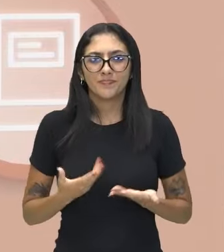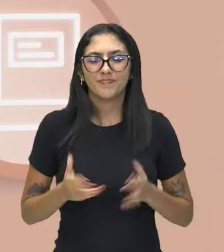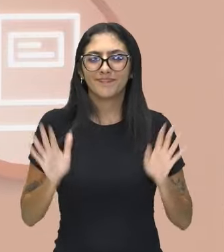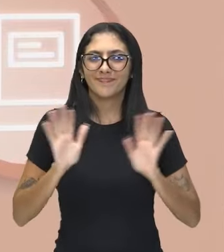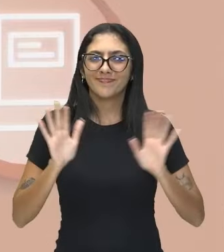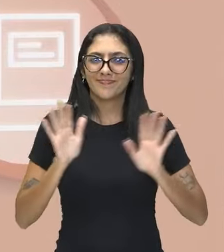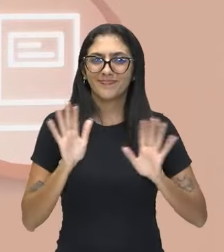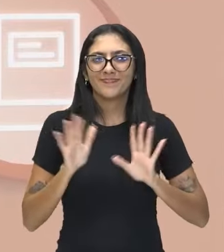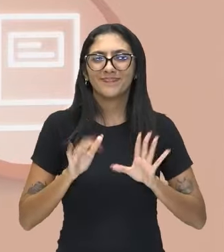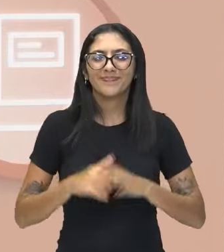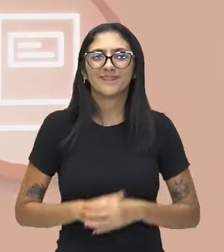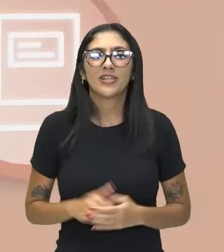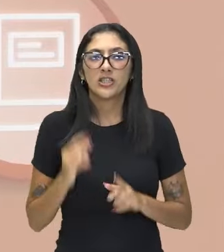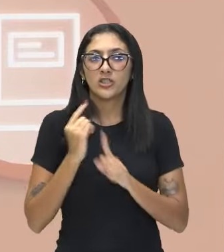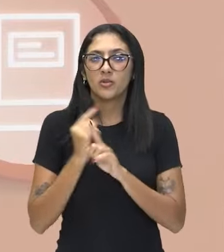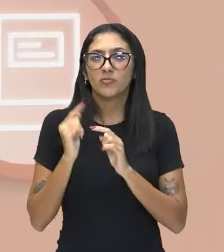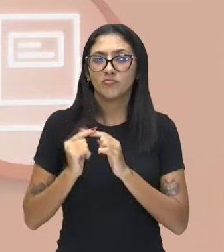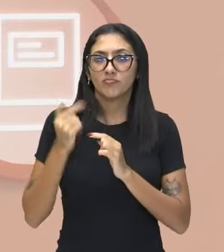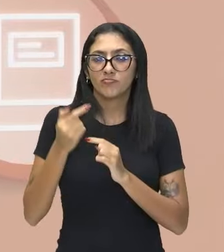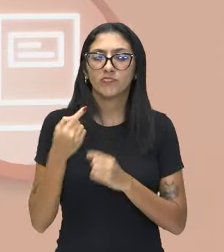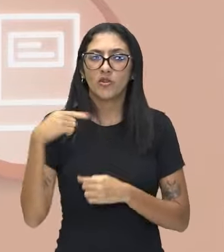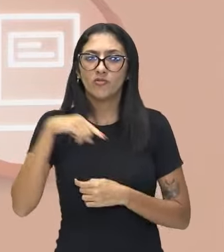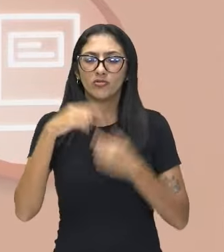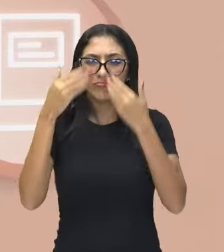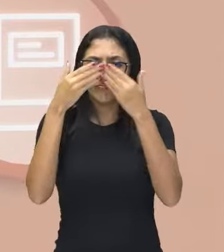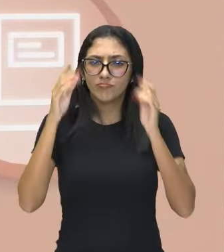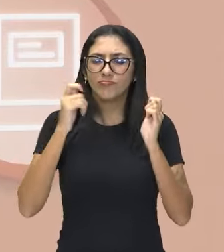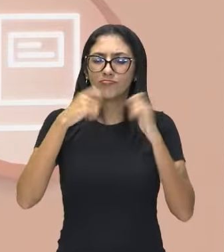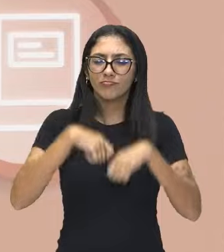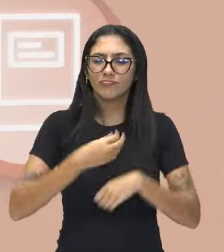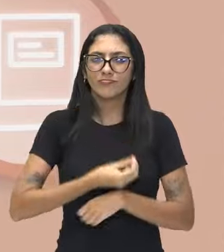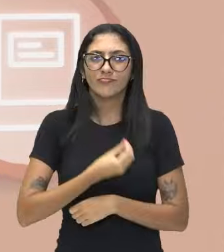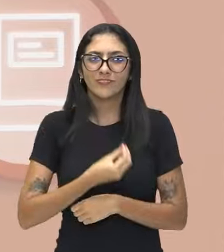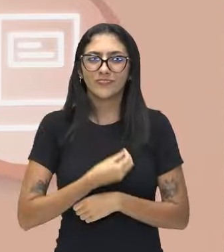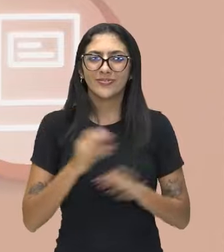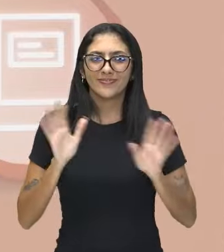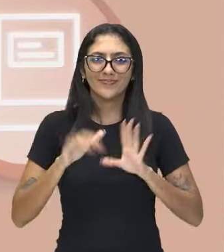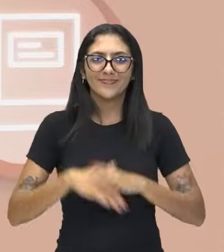até a próxima e despertem dessa existência inautêntica.